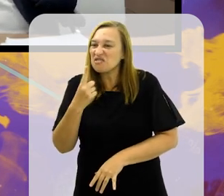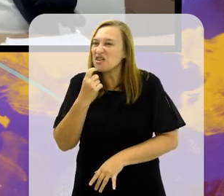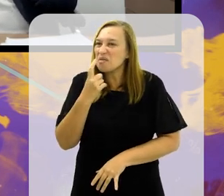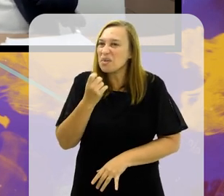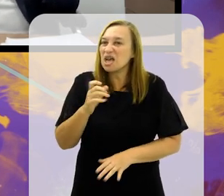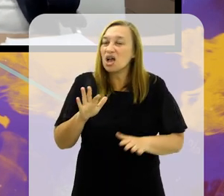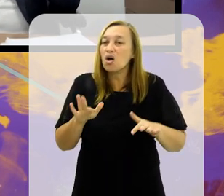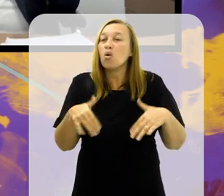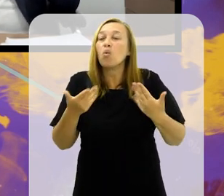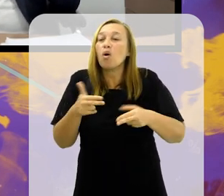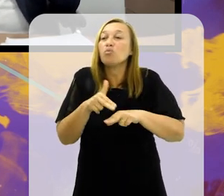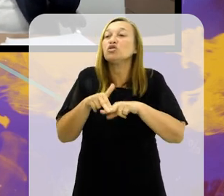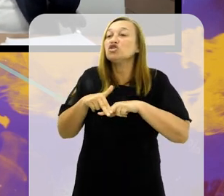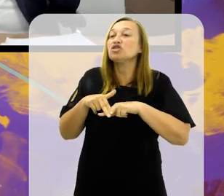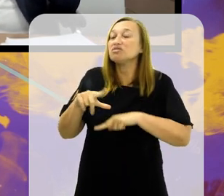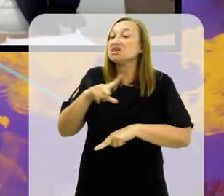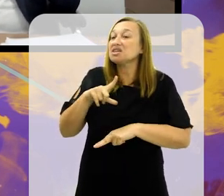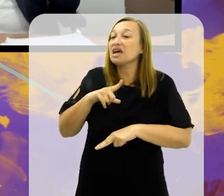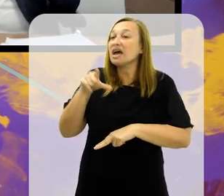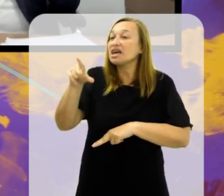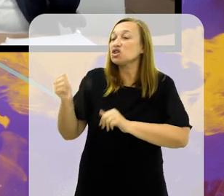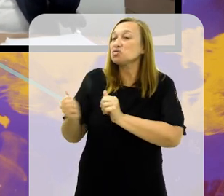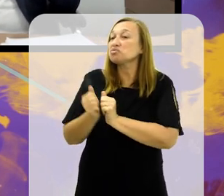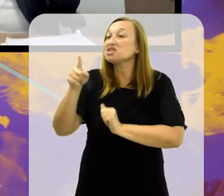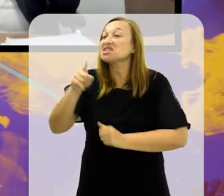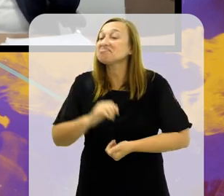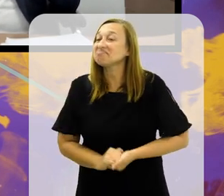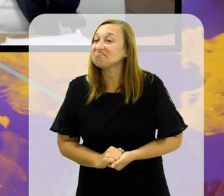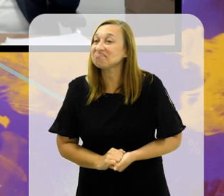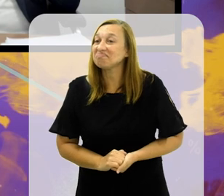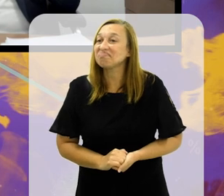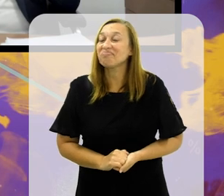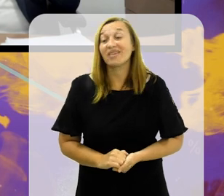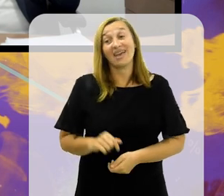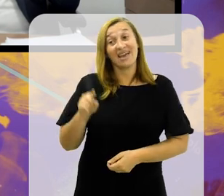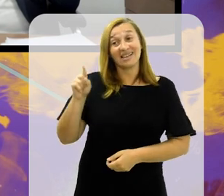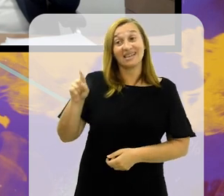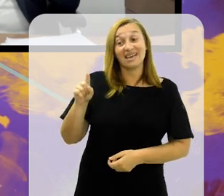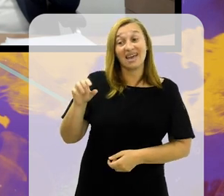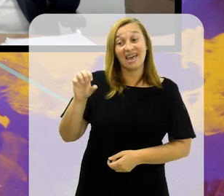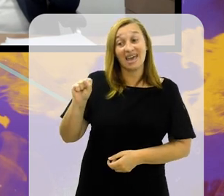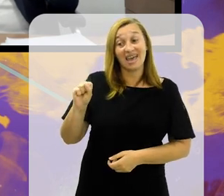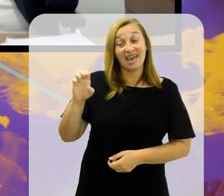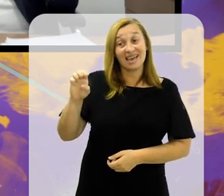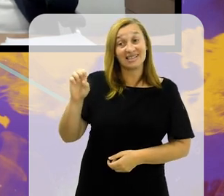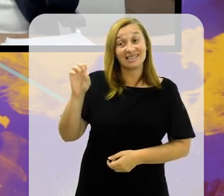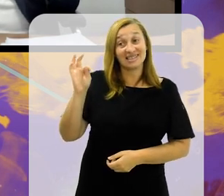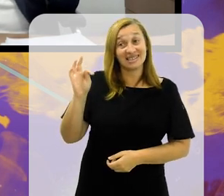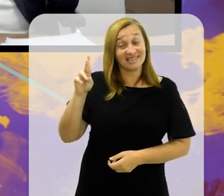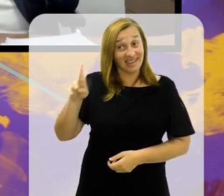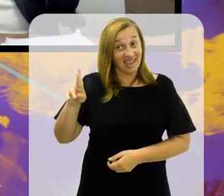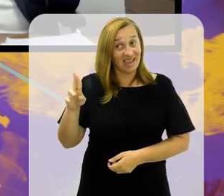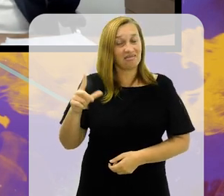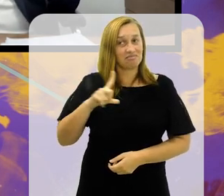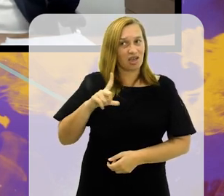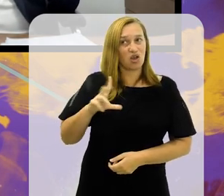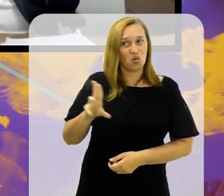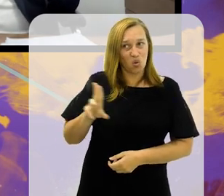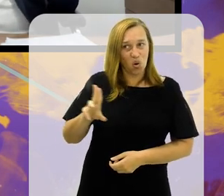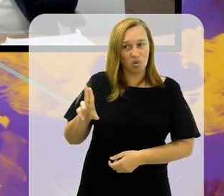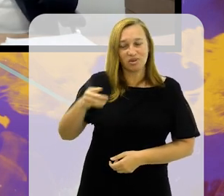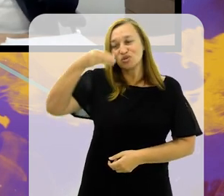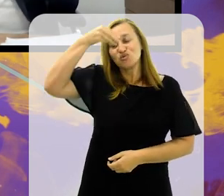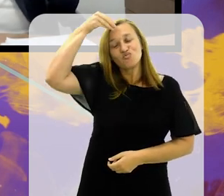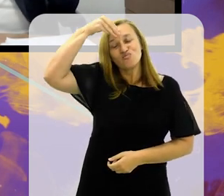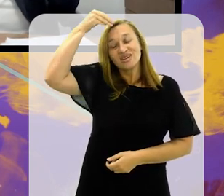vermelho. E aí eu te pergunto, qual é a razão de você tê-la aí ao seu lado? Essa aqui é a Esther. Tem nome.